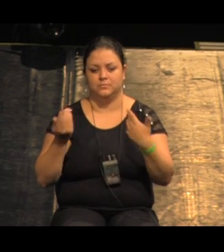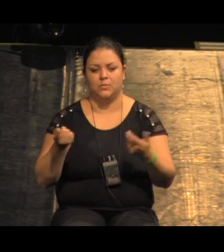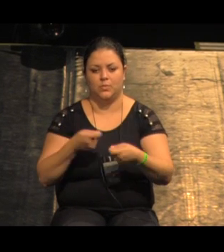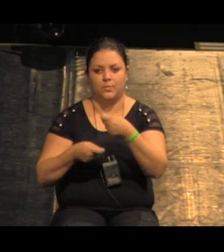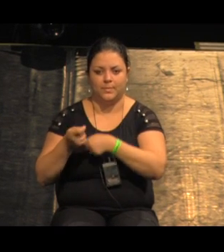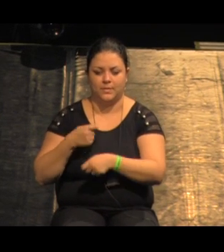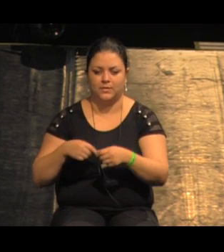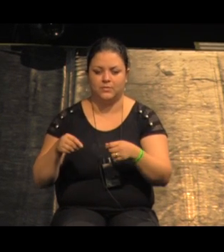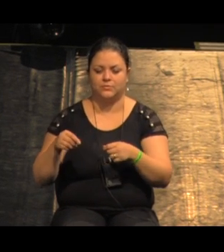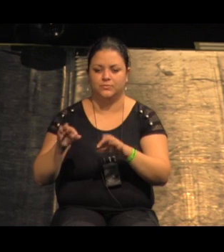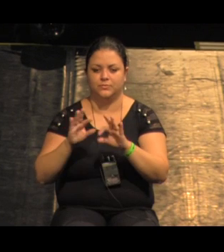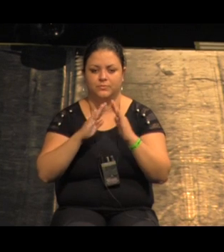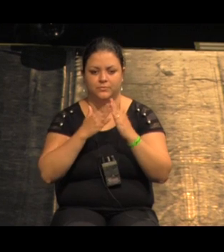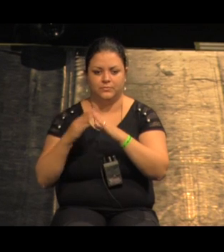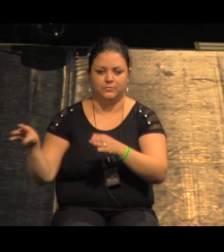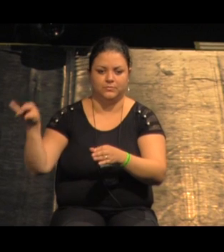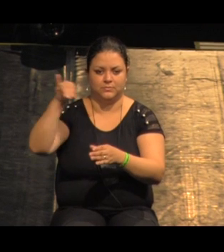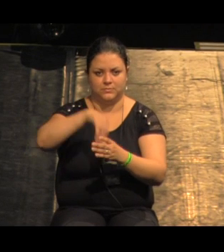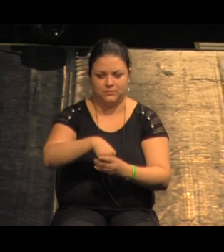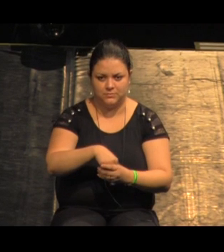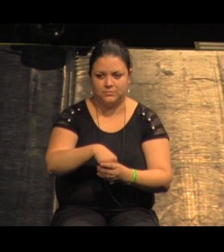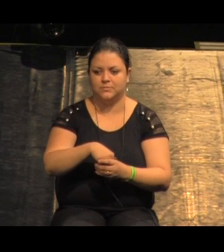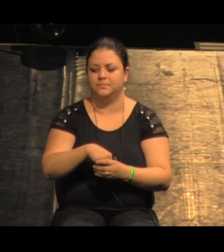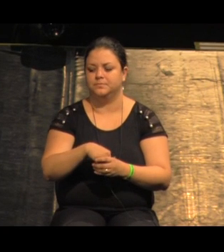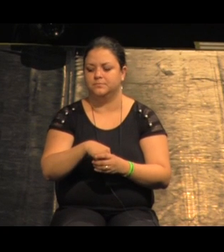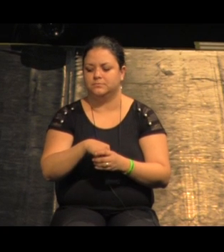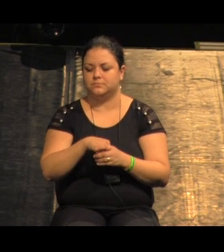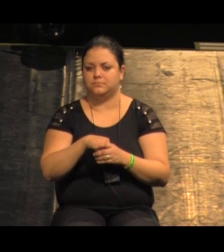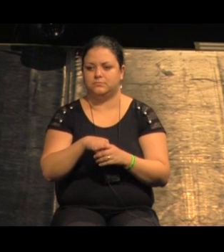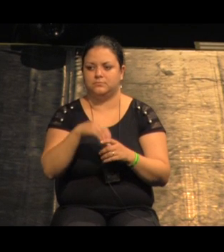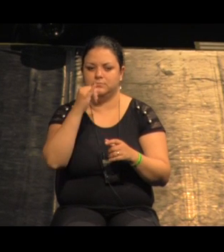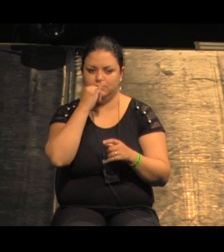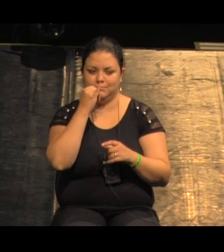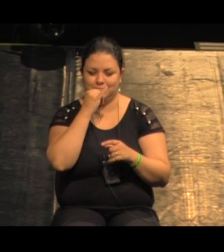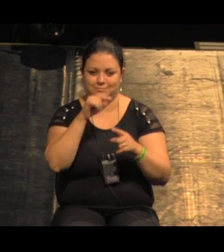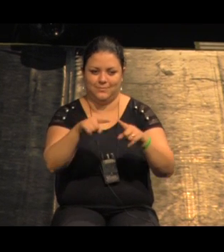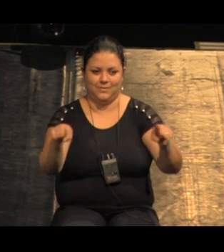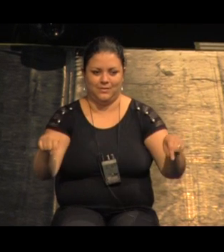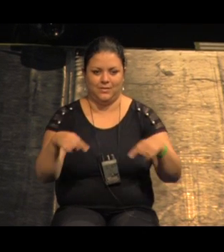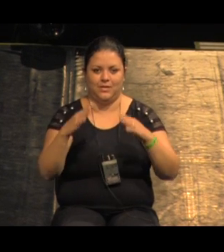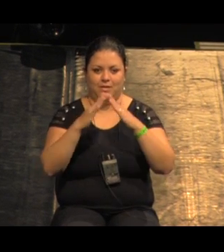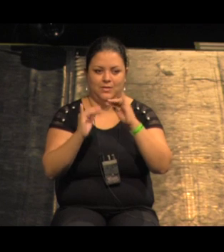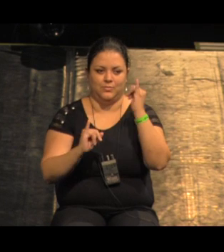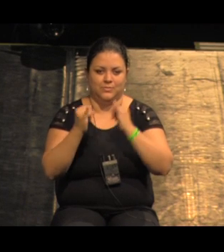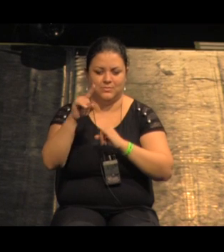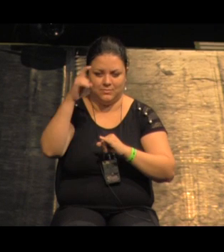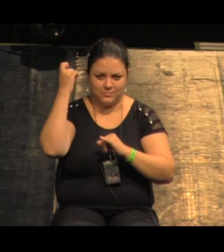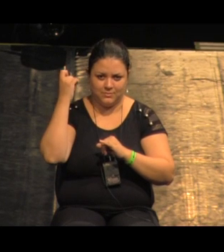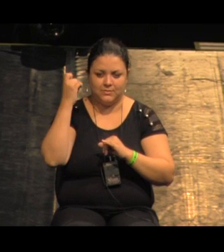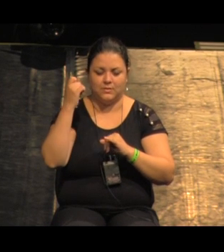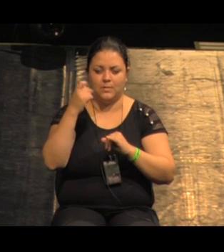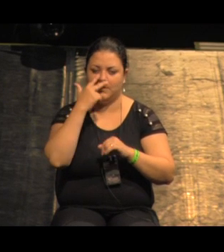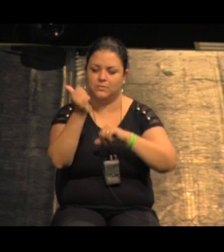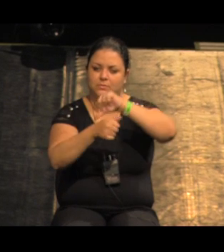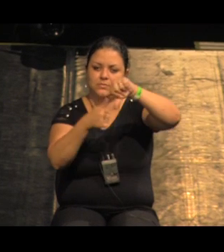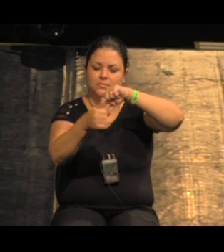contexto de como o Filipe falou uma área de galpão industrial uma área uma antiga área industrial que está se transformando está se